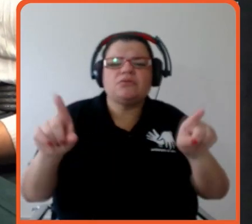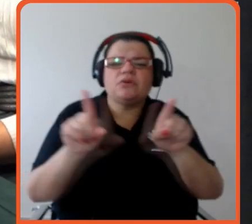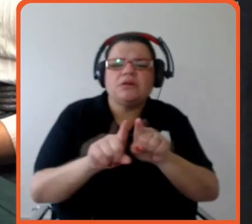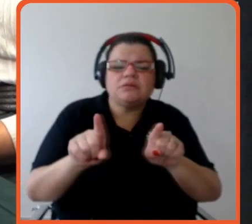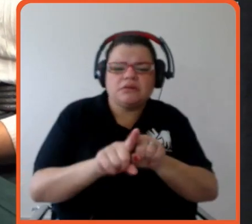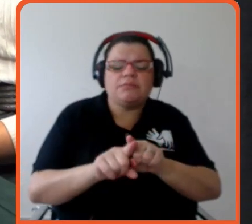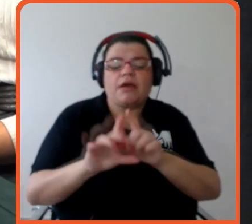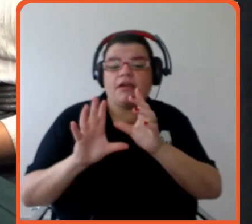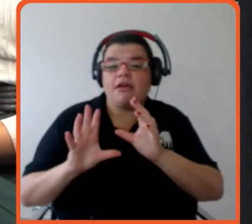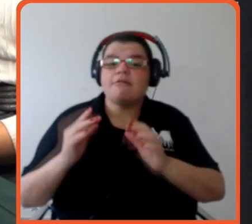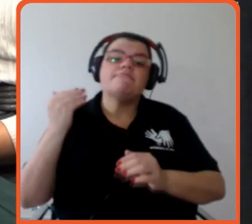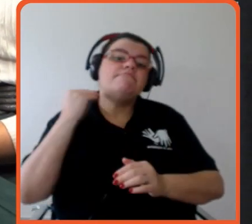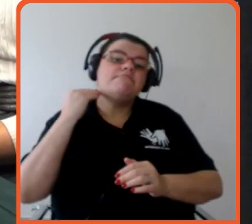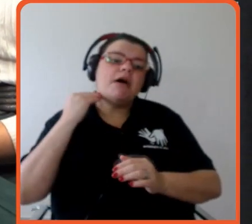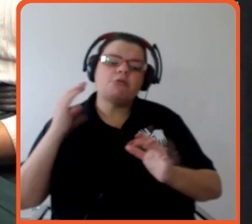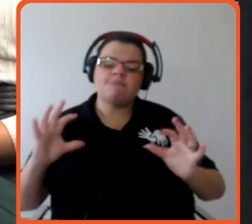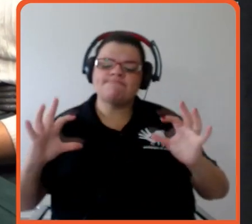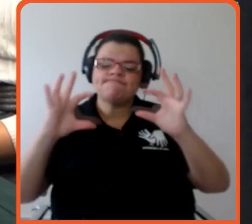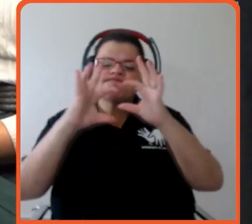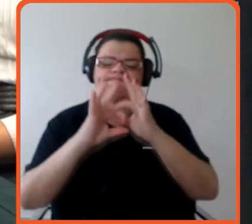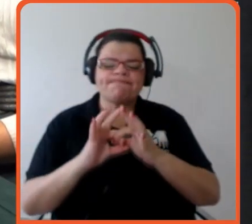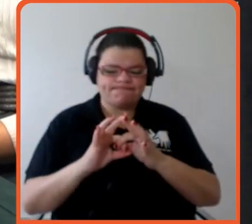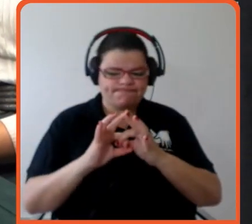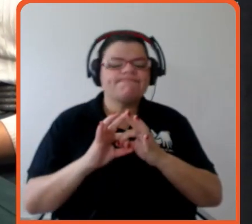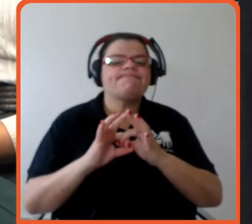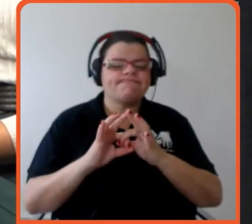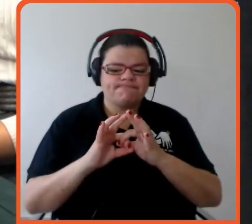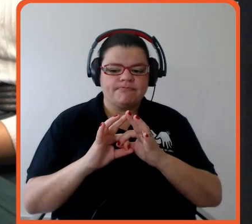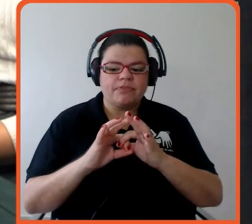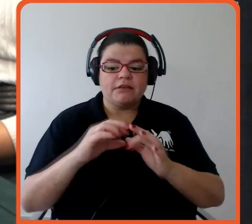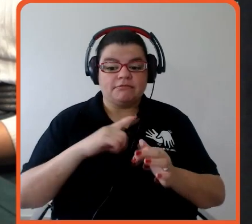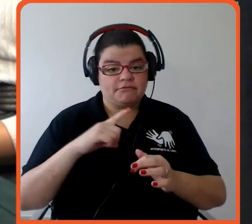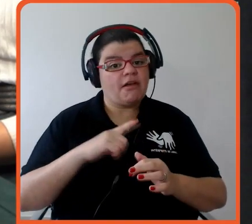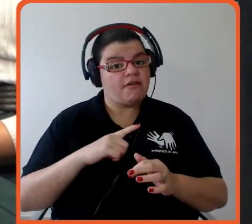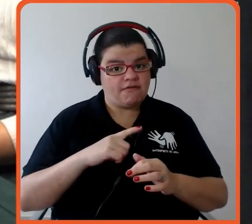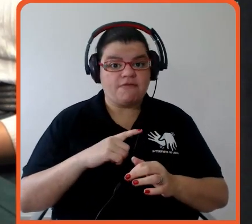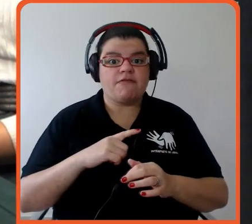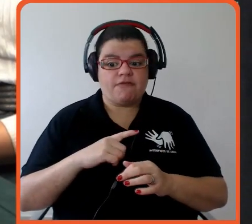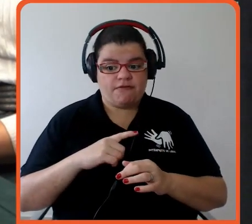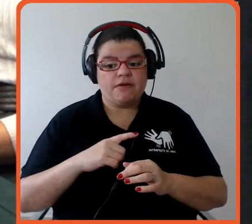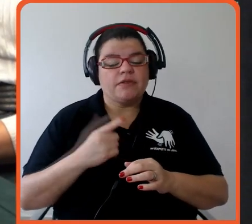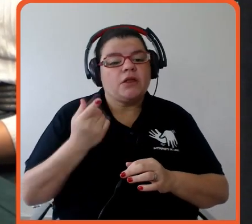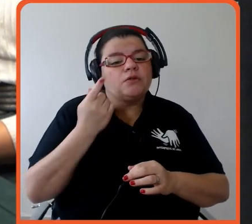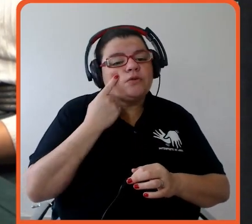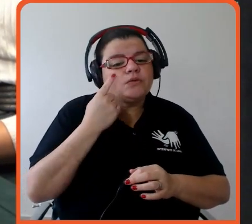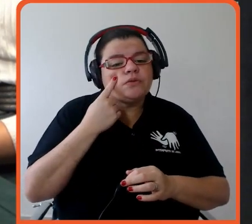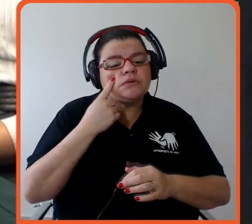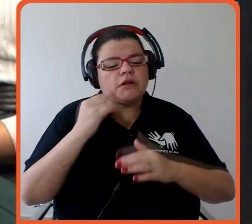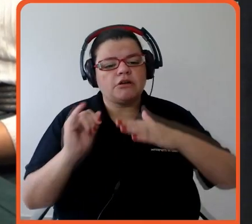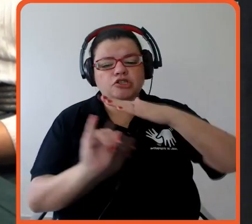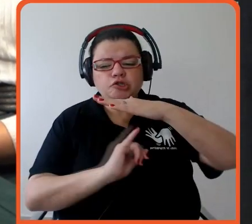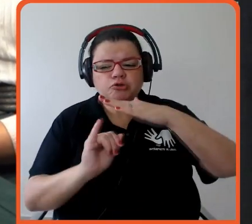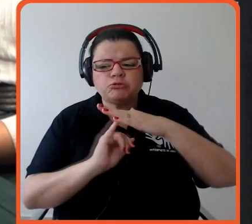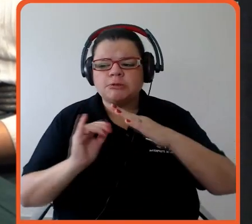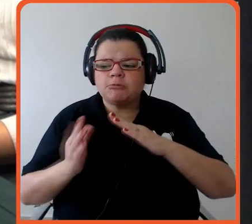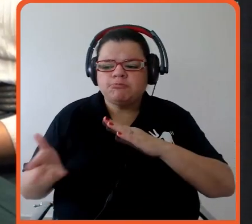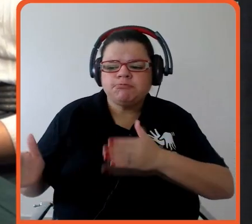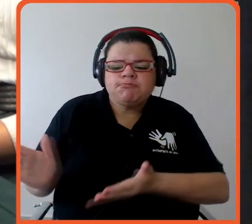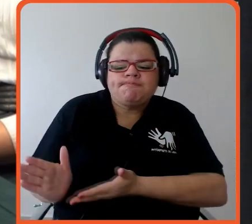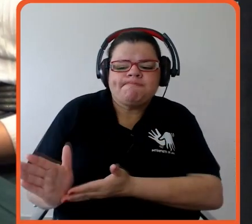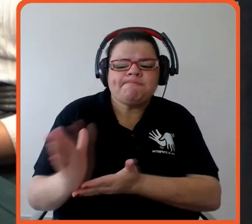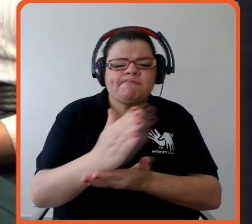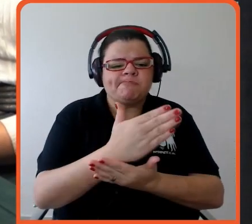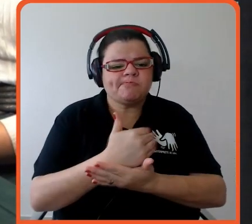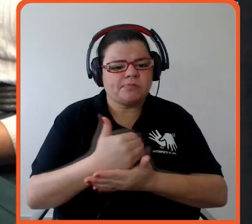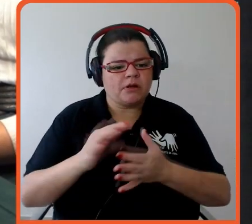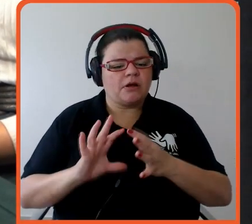bancos, né, então esses quatro e essas instituições todas juntas, elas representam, tem sob gestão ali 130